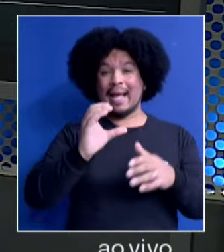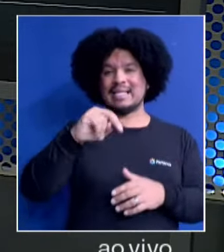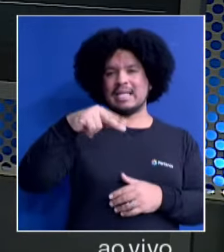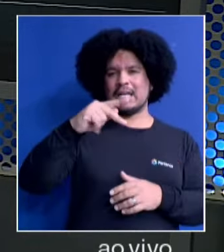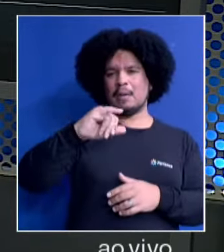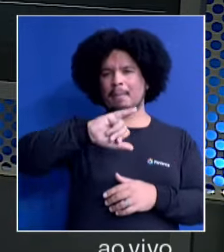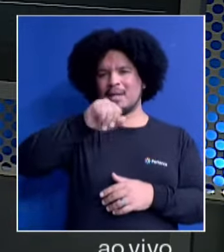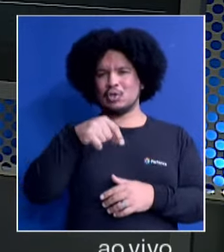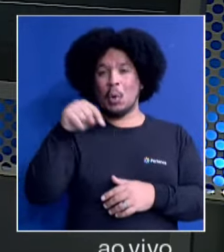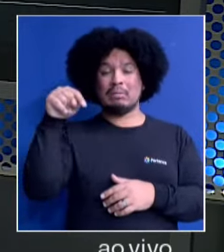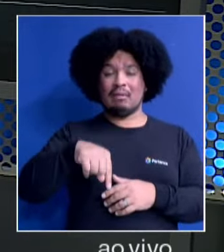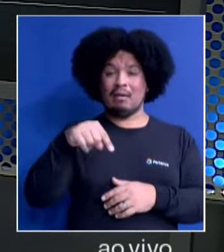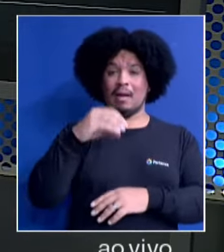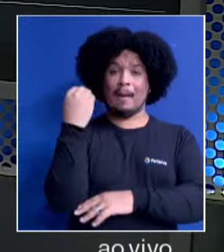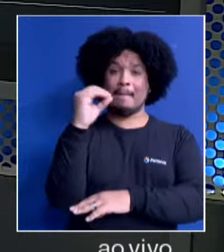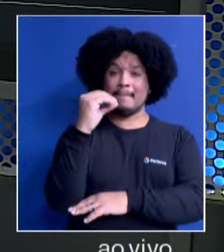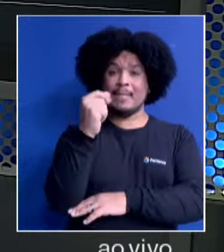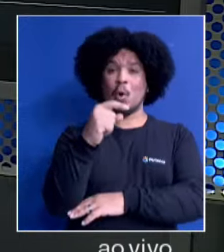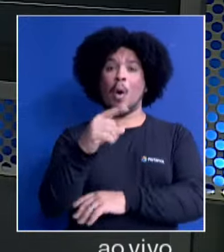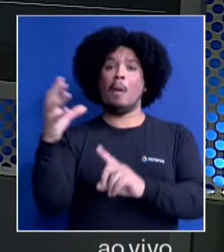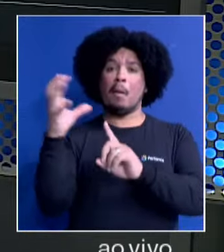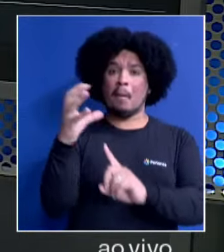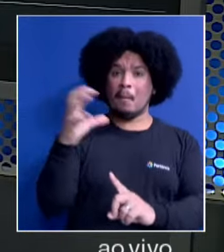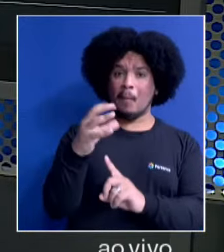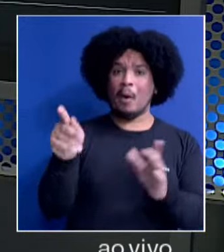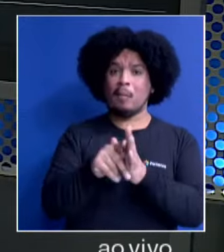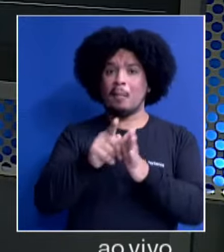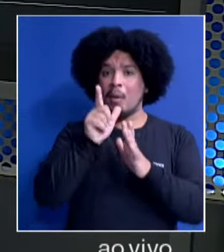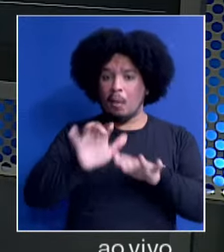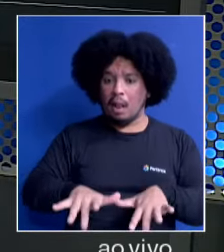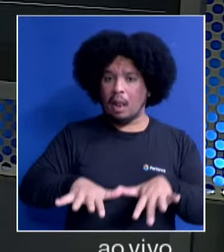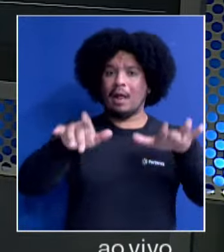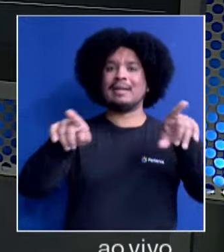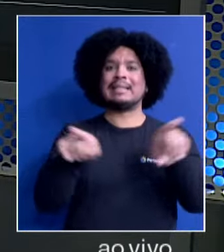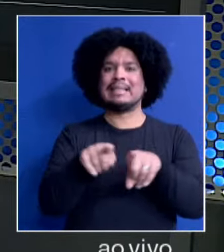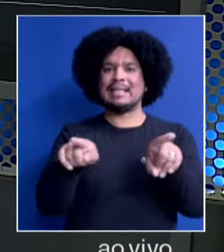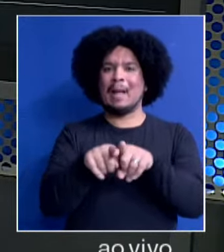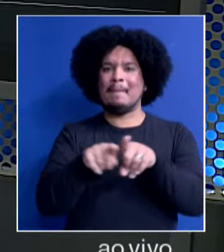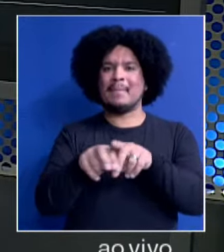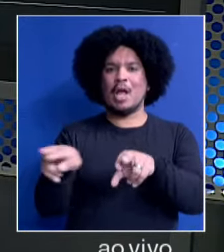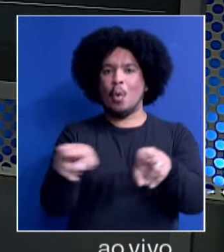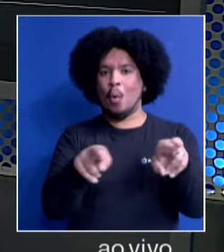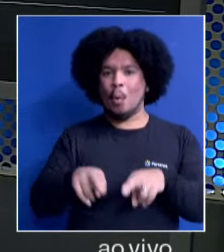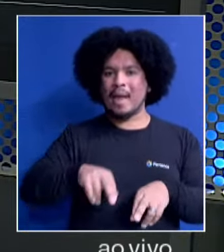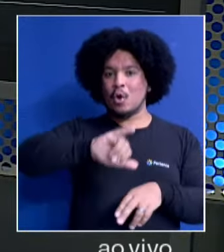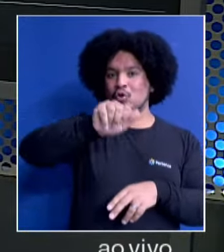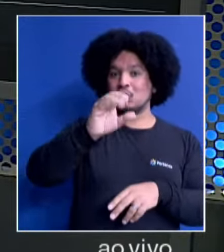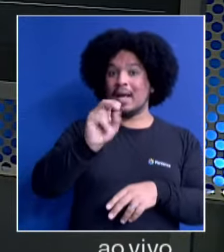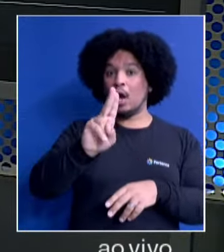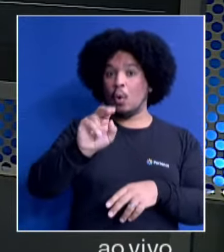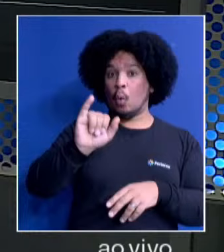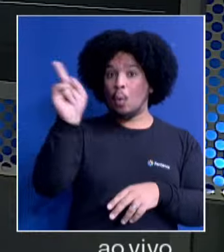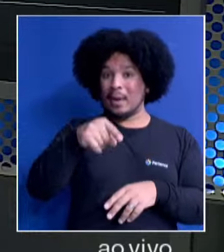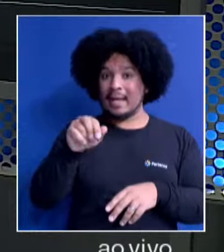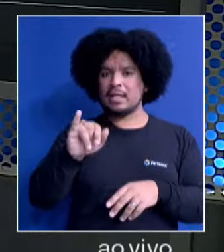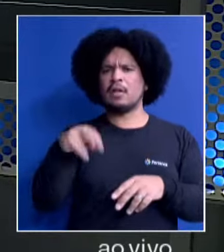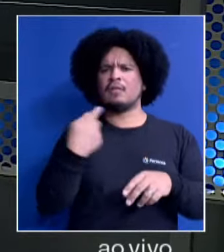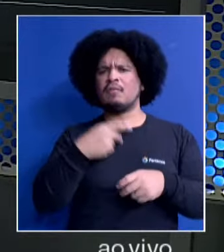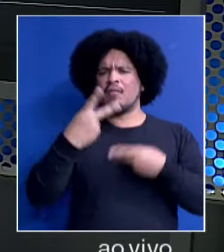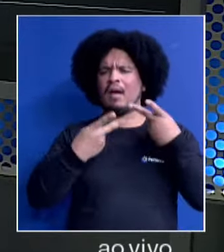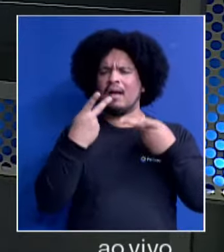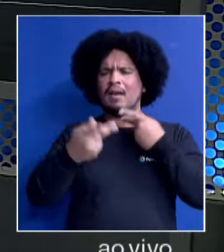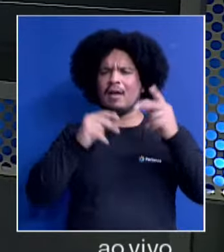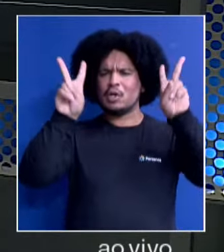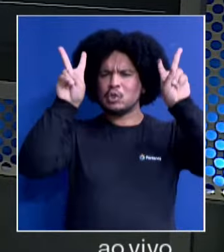Porto Alegre, foram atingidos pela cheia do Lago Guaíba e também do Delta do Jacuí. Então, assim, e quando a gente fala de recuperar